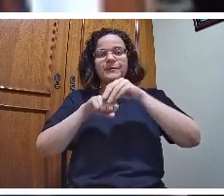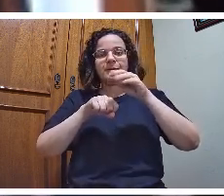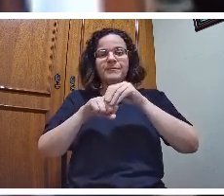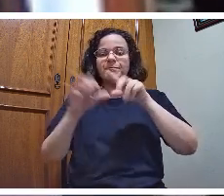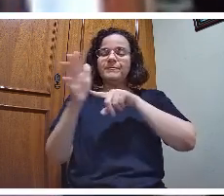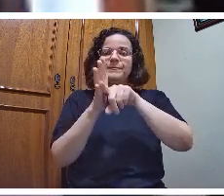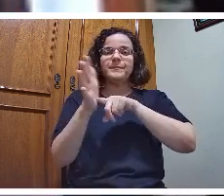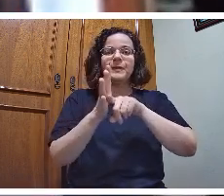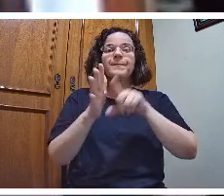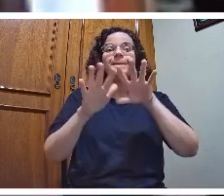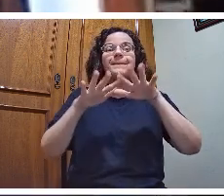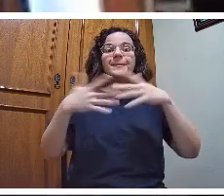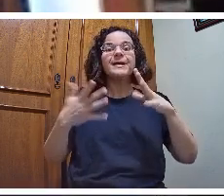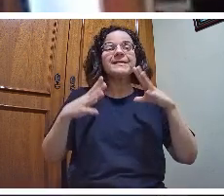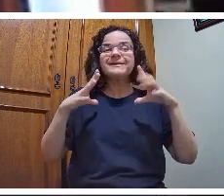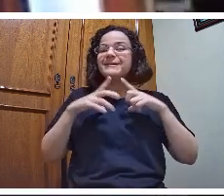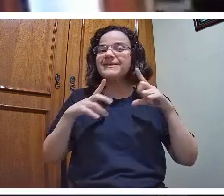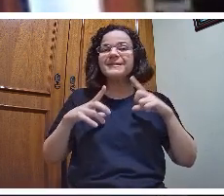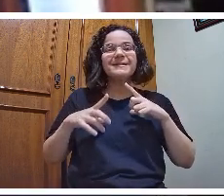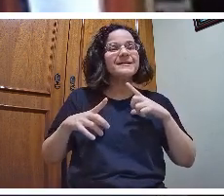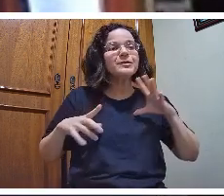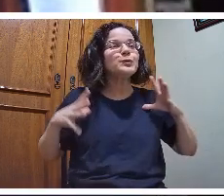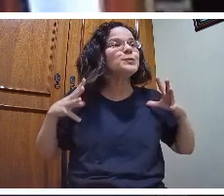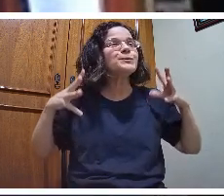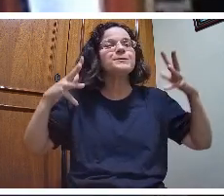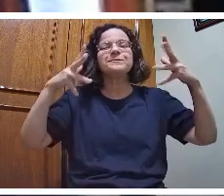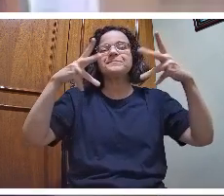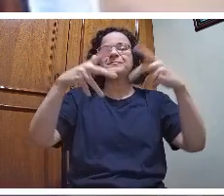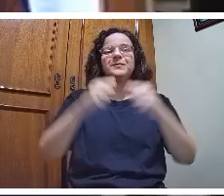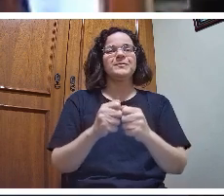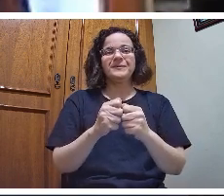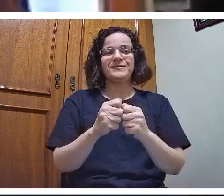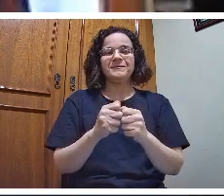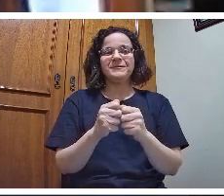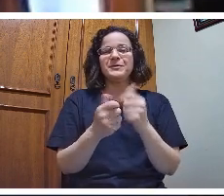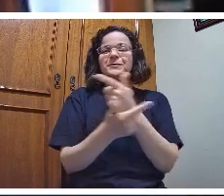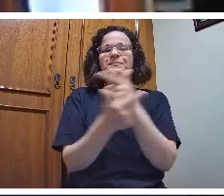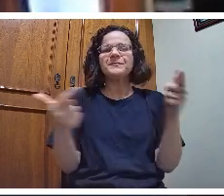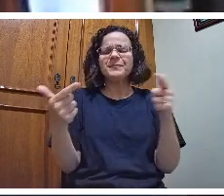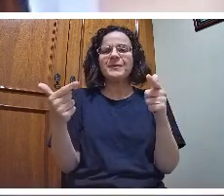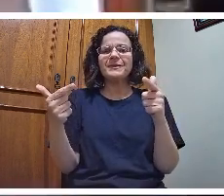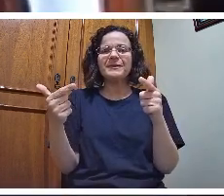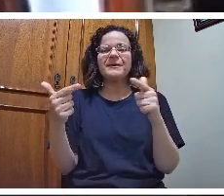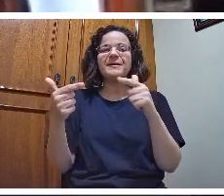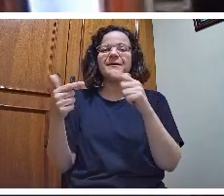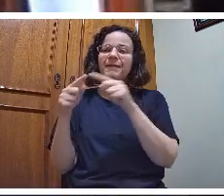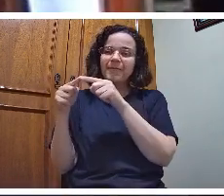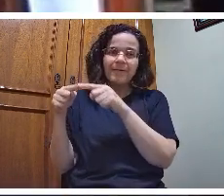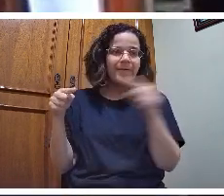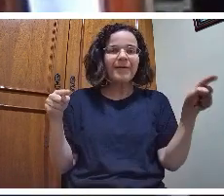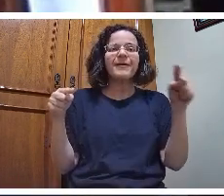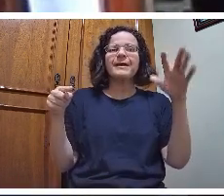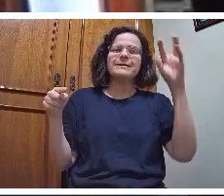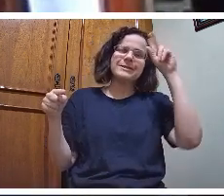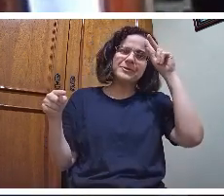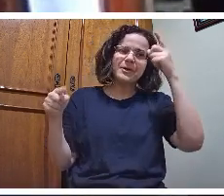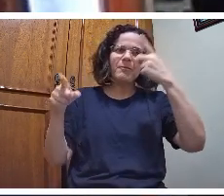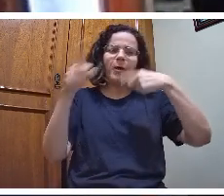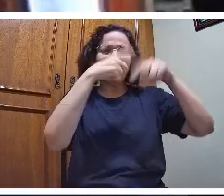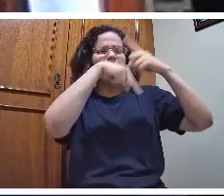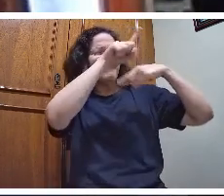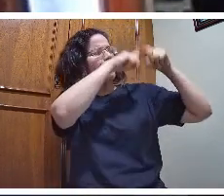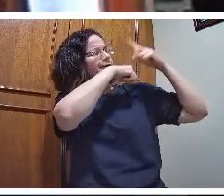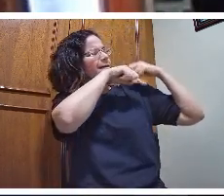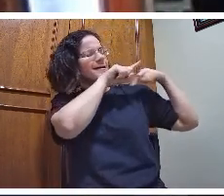este contexto, que não precisa cada pequeno conteúdo fazer toda essa retomada da história da humanidade e da água. Você tem que